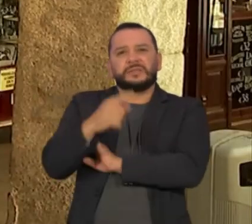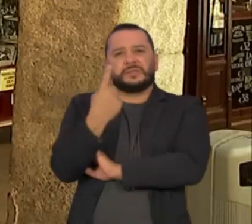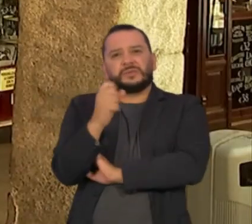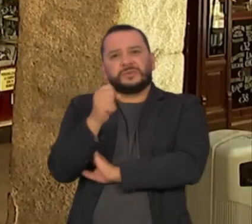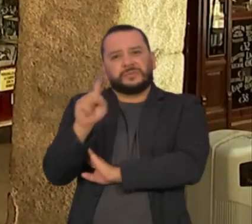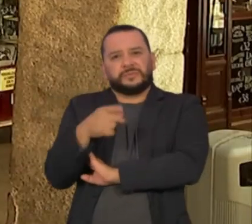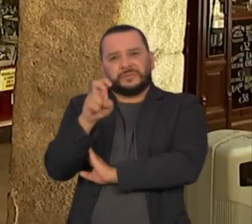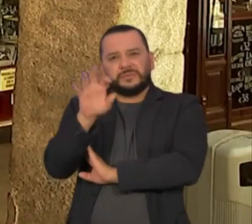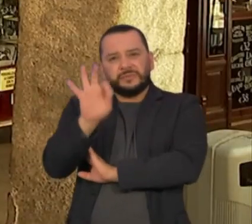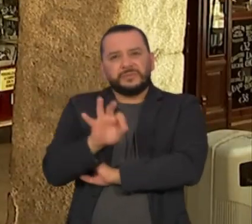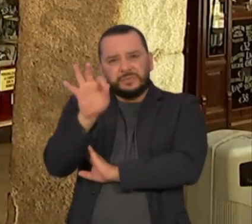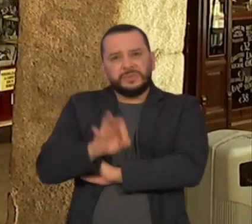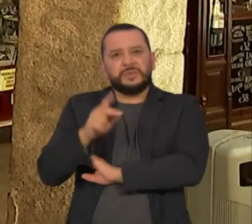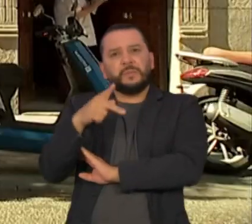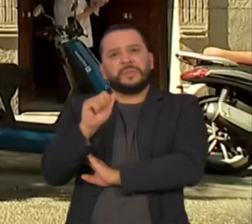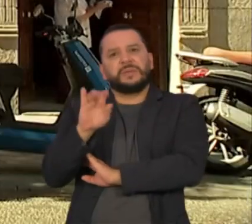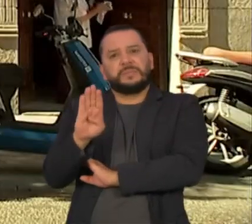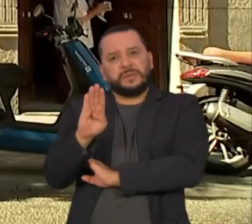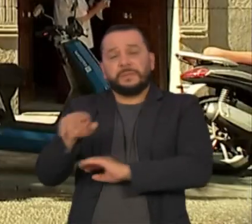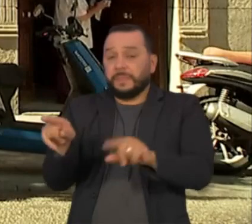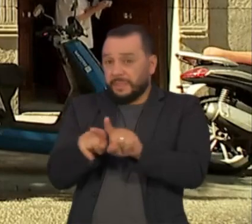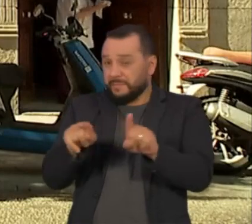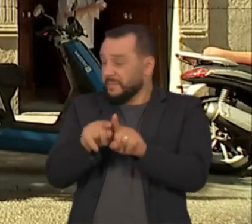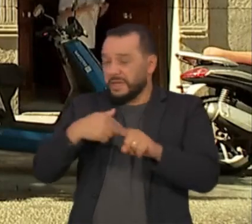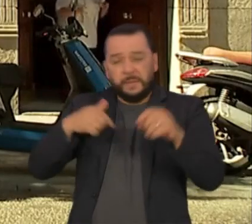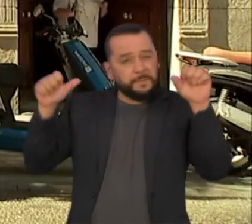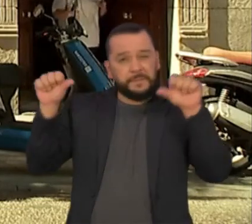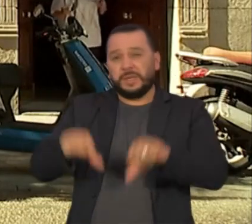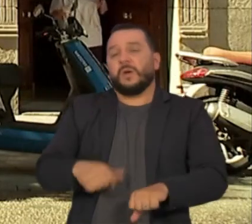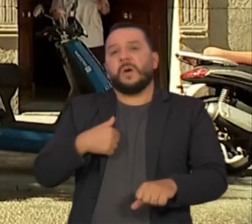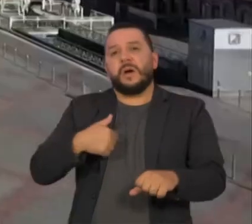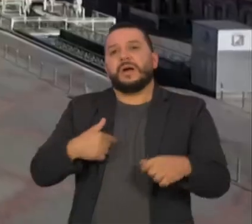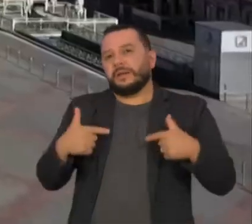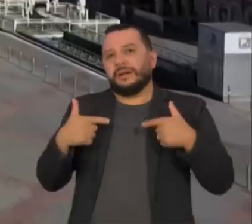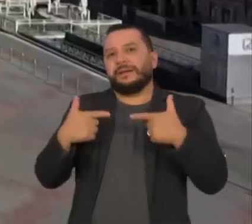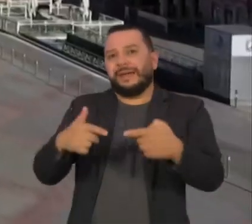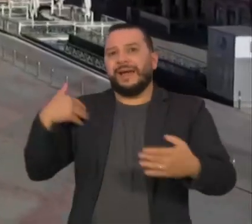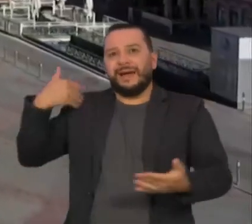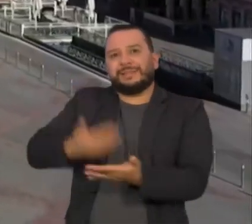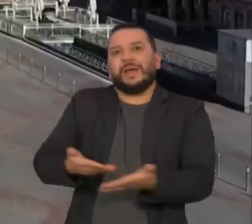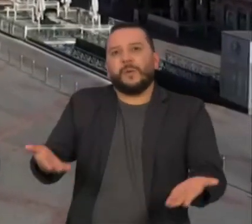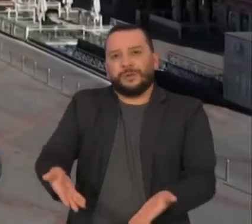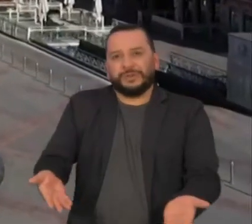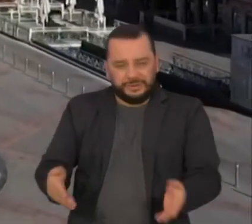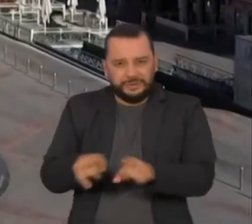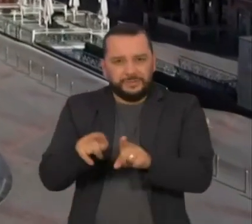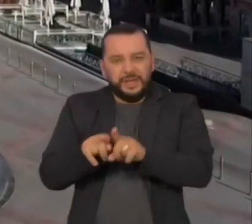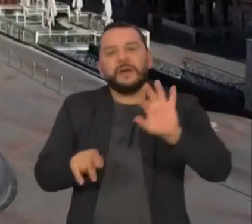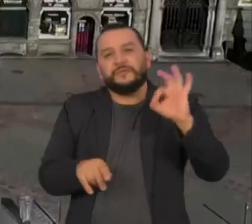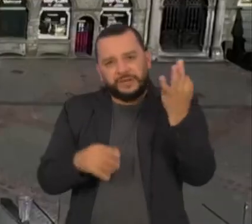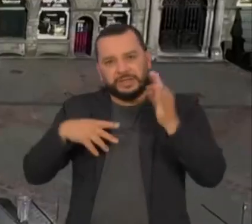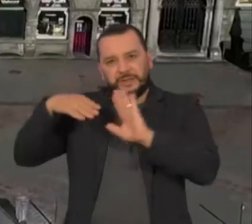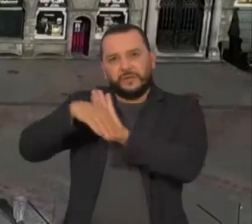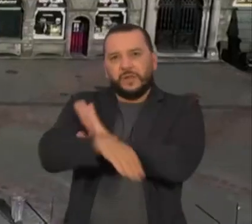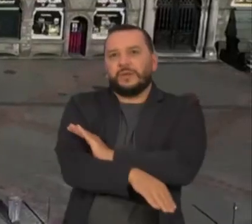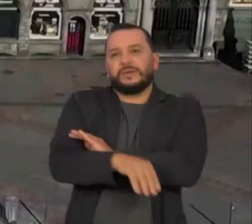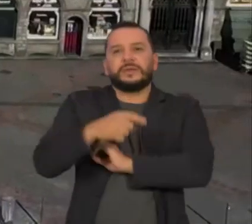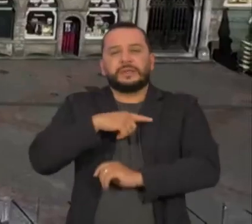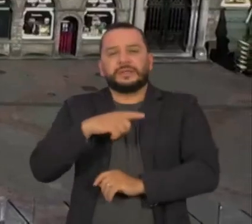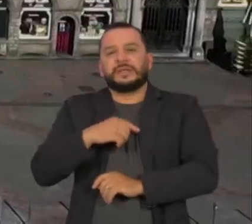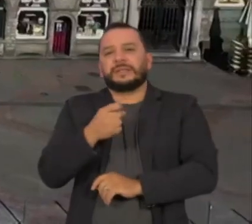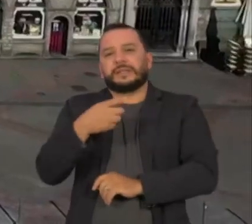,5% no PIB, a pior desde a Guerra Civil Espanhola. A França também teve queda histórica de 13